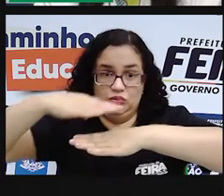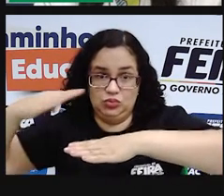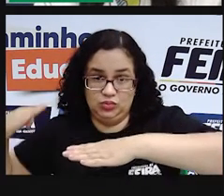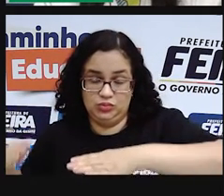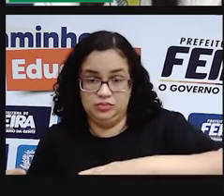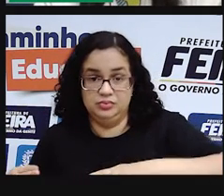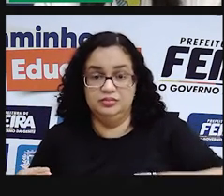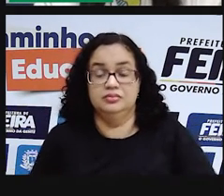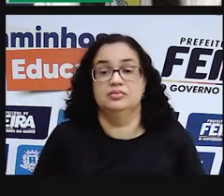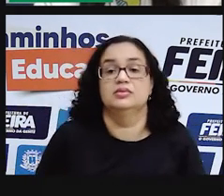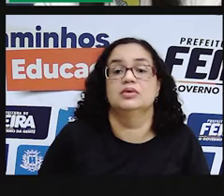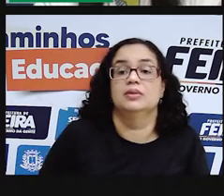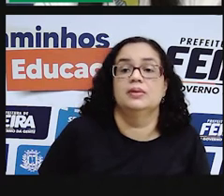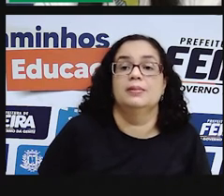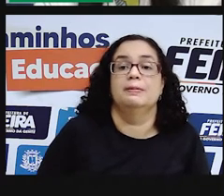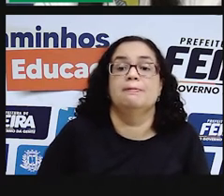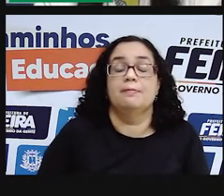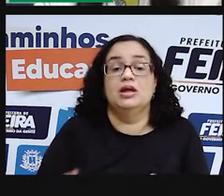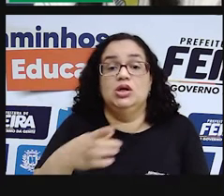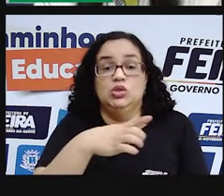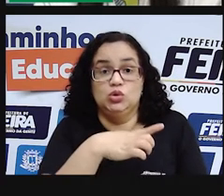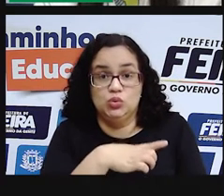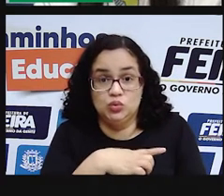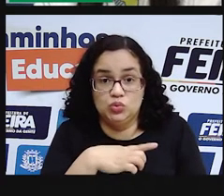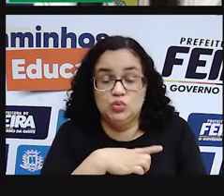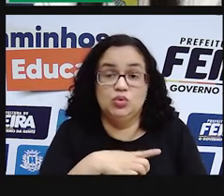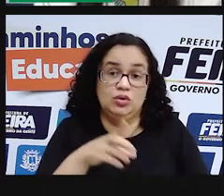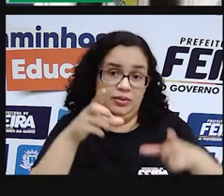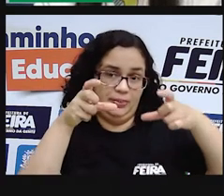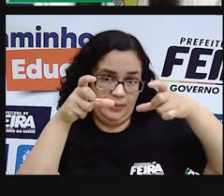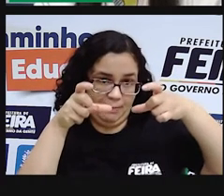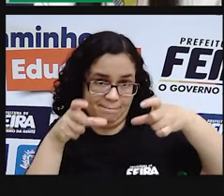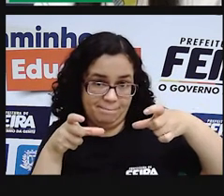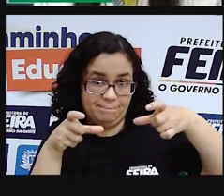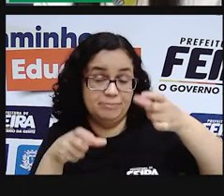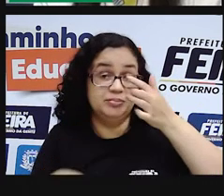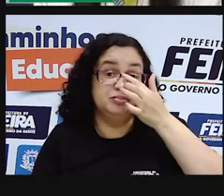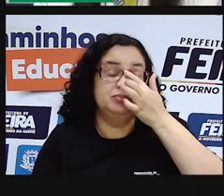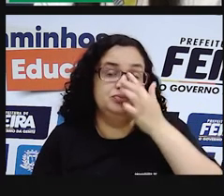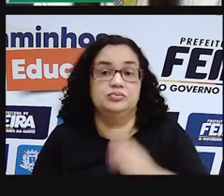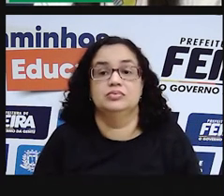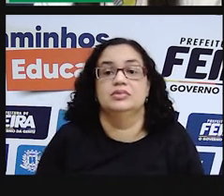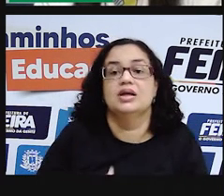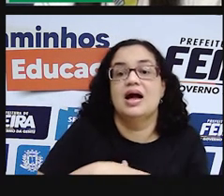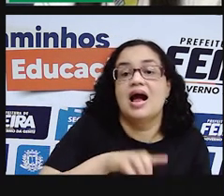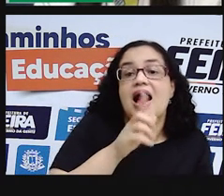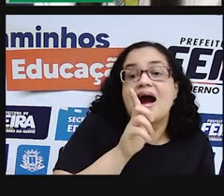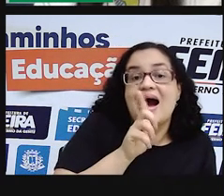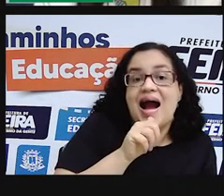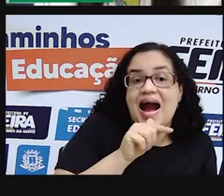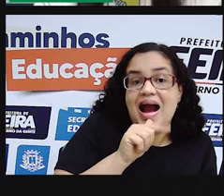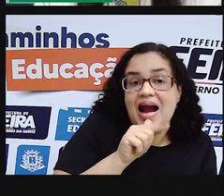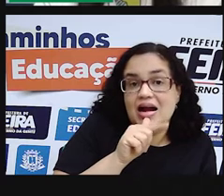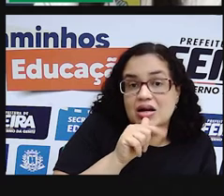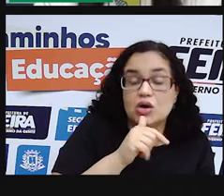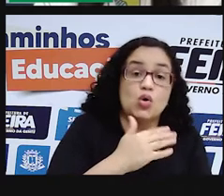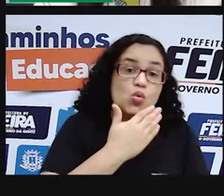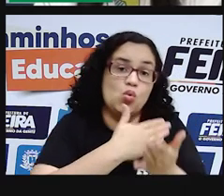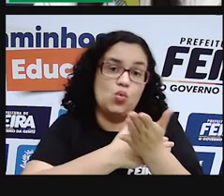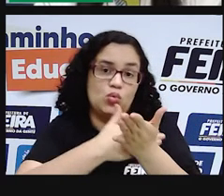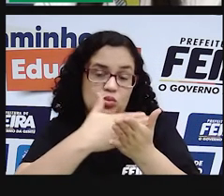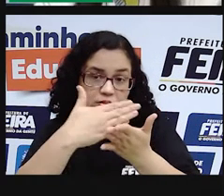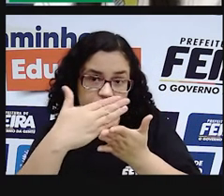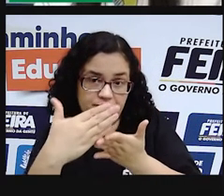mais baixo, onde tem um buraco, digamos assim, essa água se estende e começa a